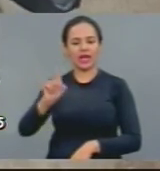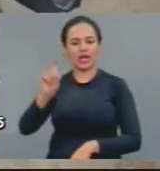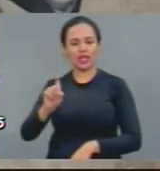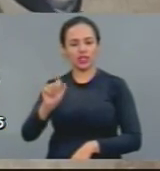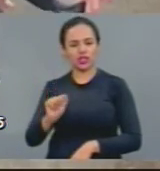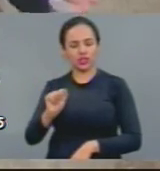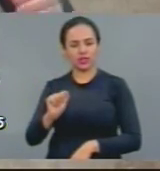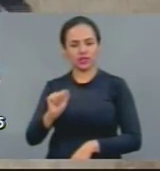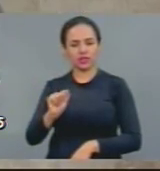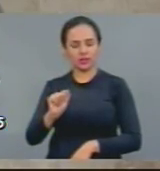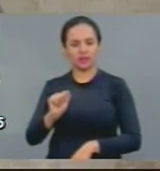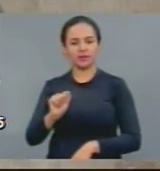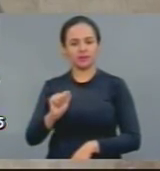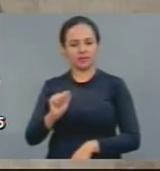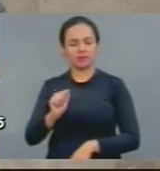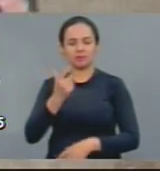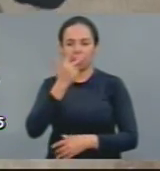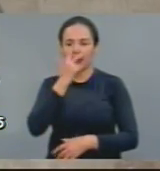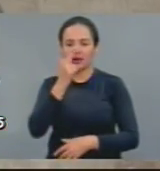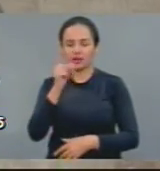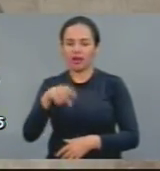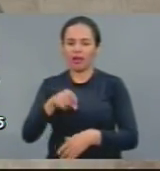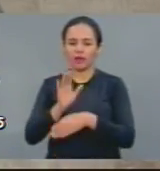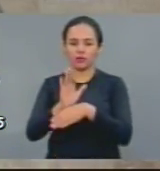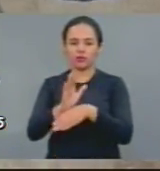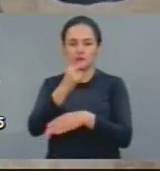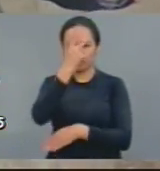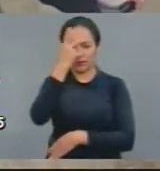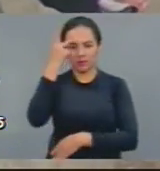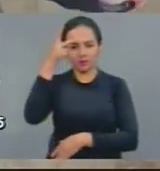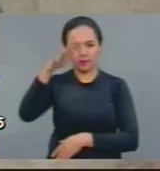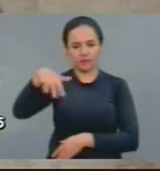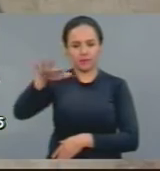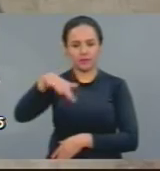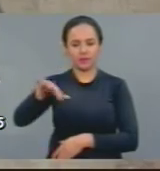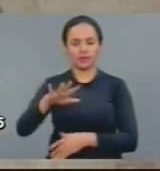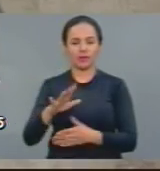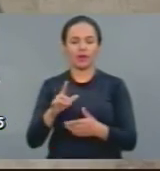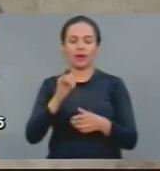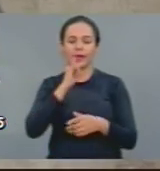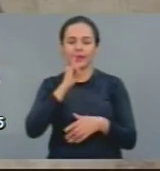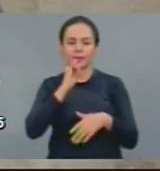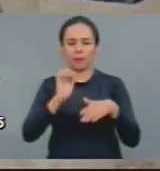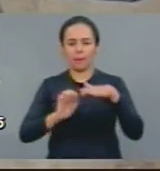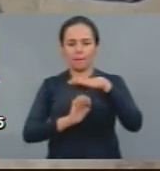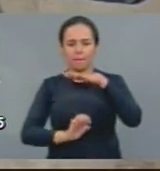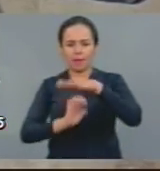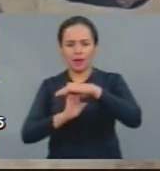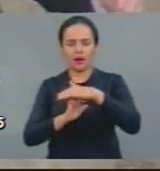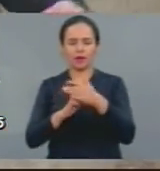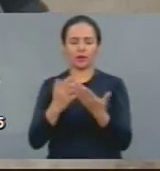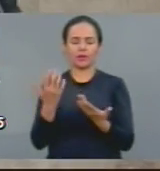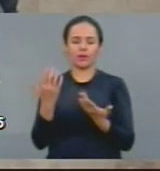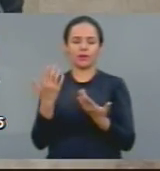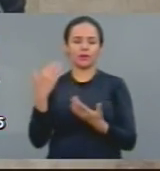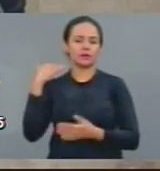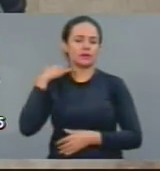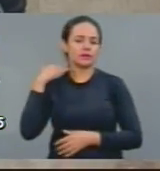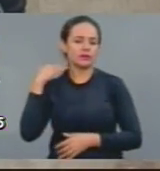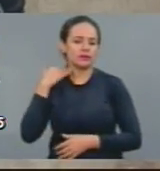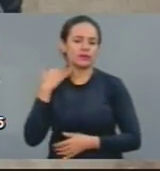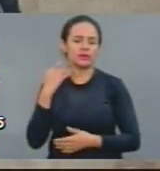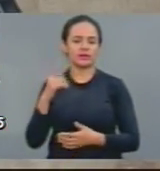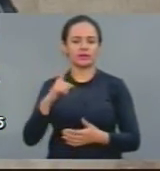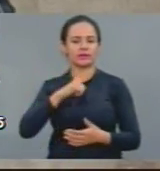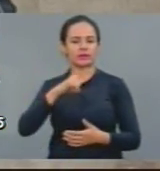um favor que eles fariam à população. Porque 10 vezes a taxa Selic dá 140%, 150%, aonde eles estão